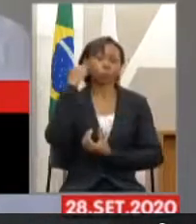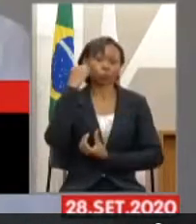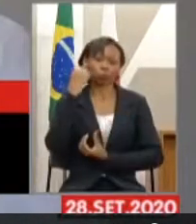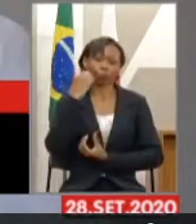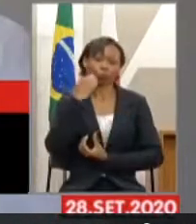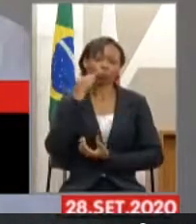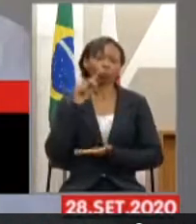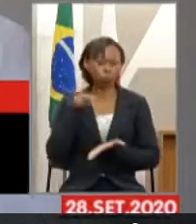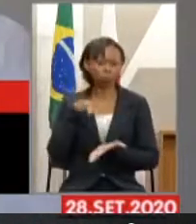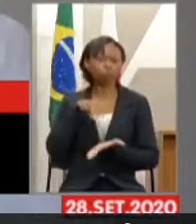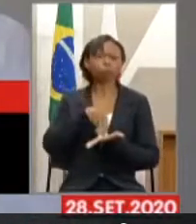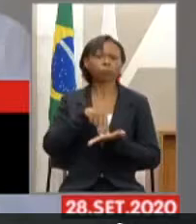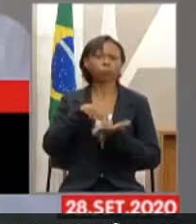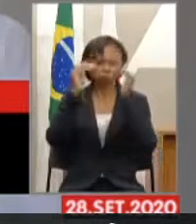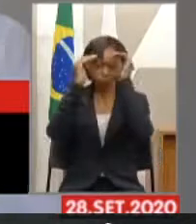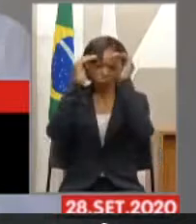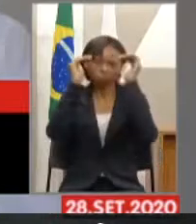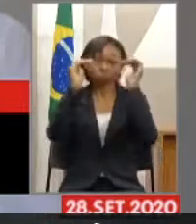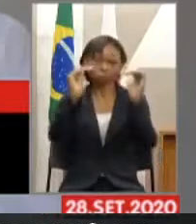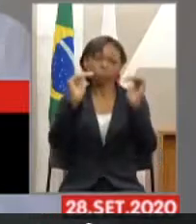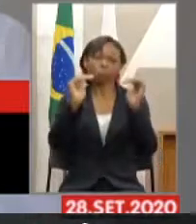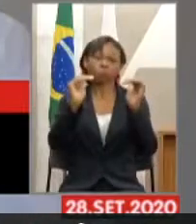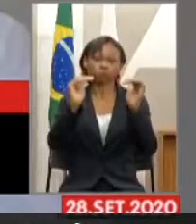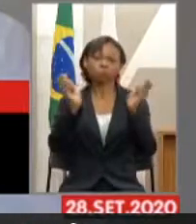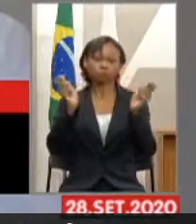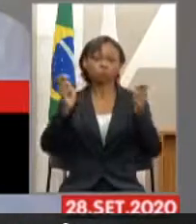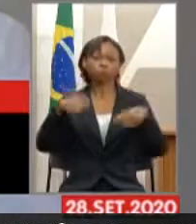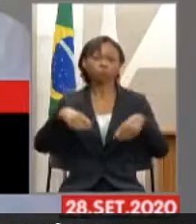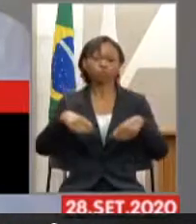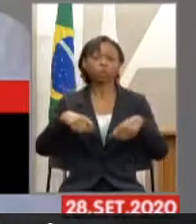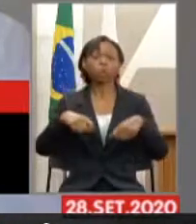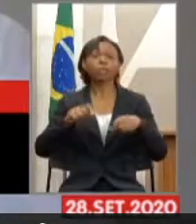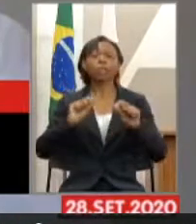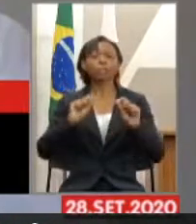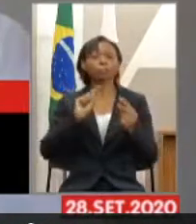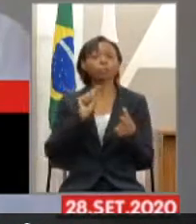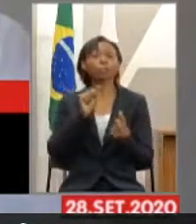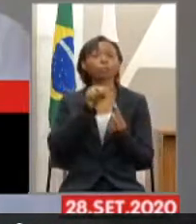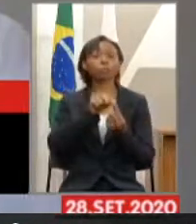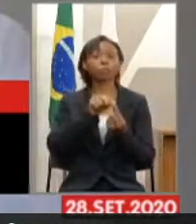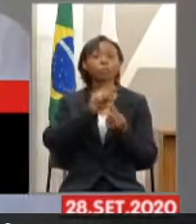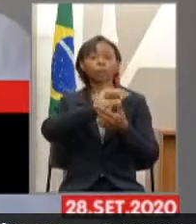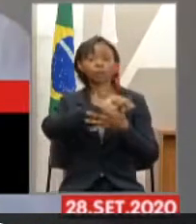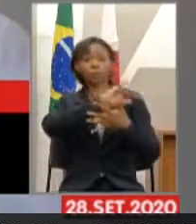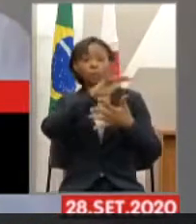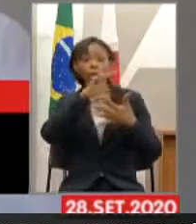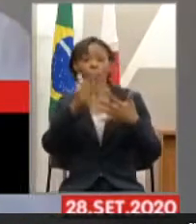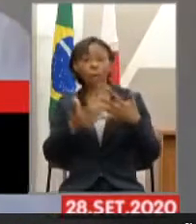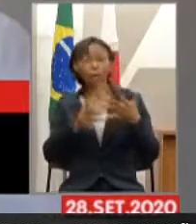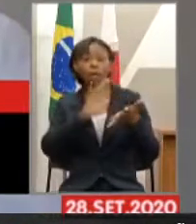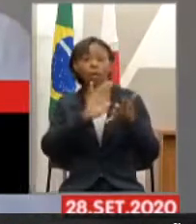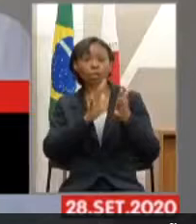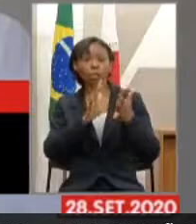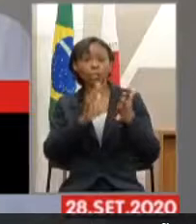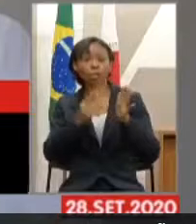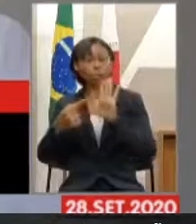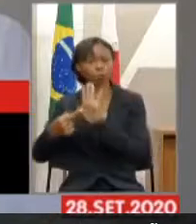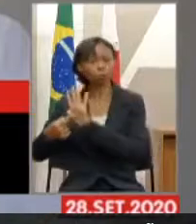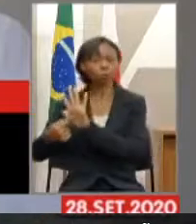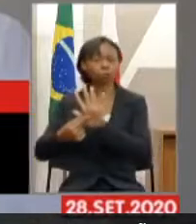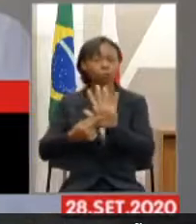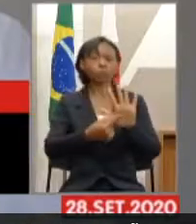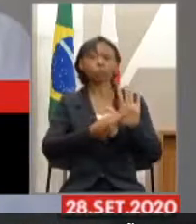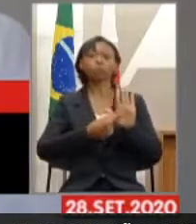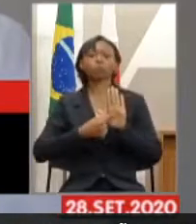e o seu respeito, para que a língua de sinais alcance a sua visibilidade